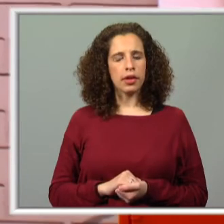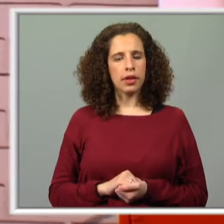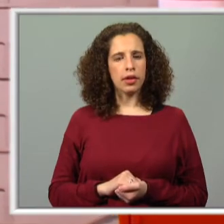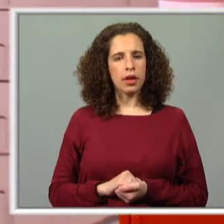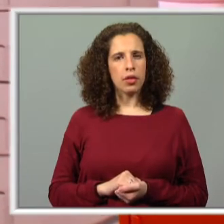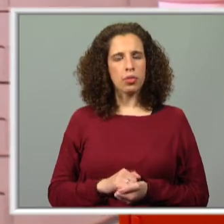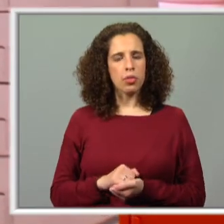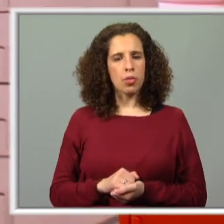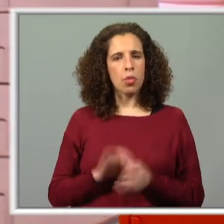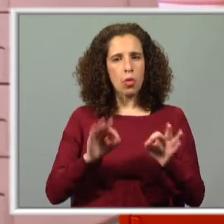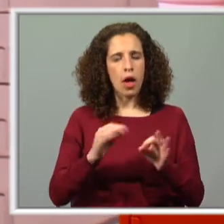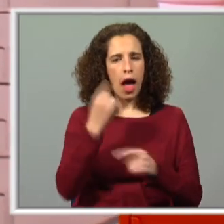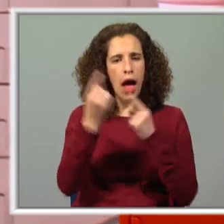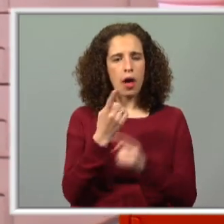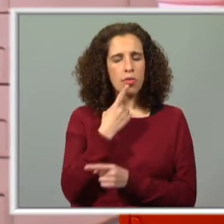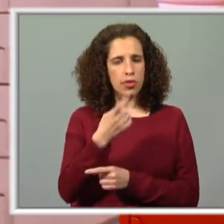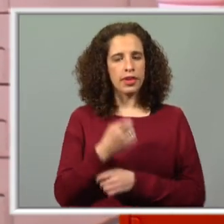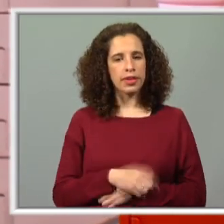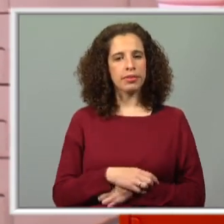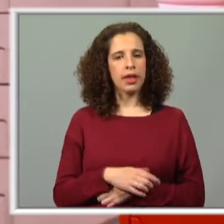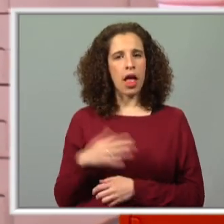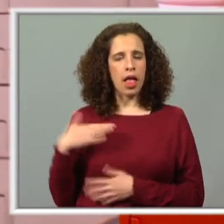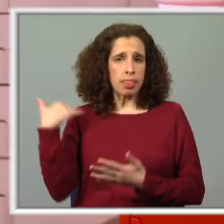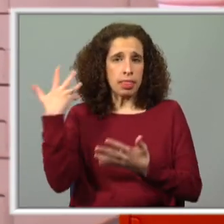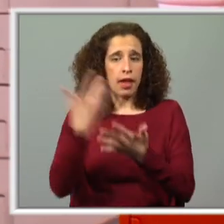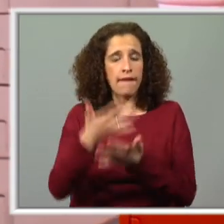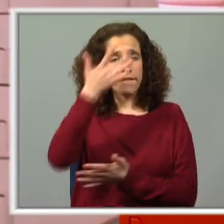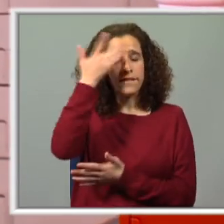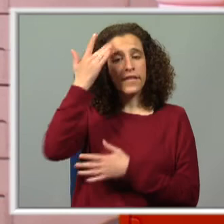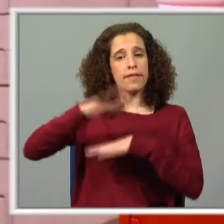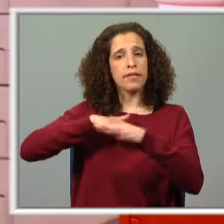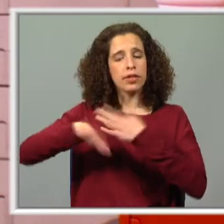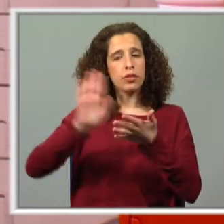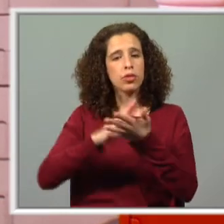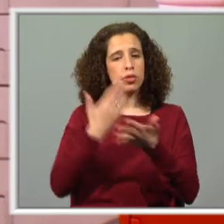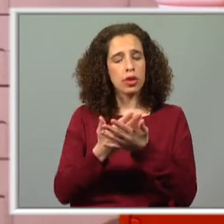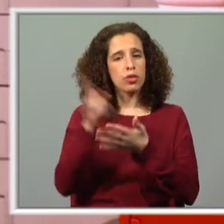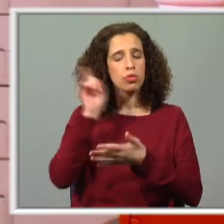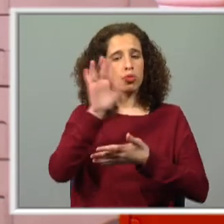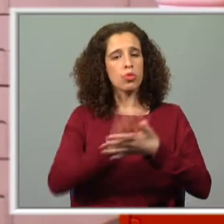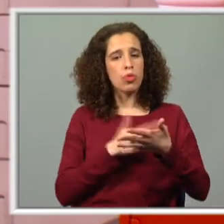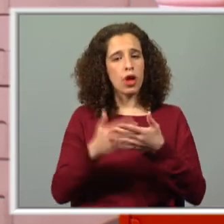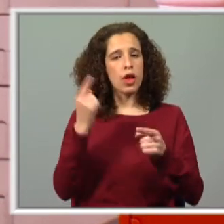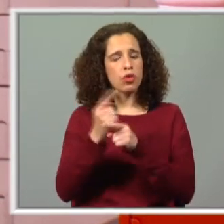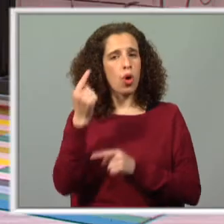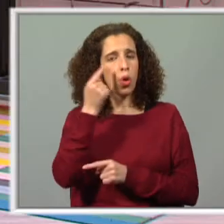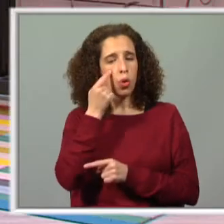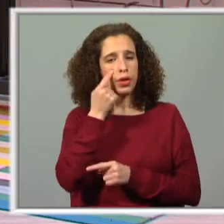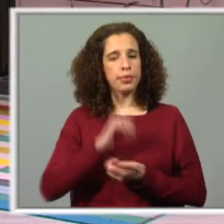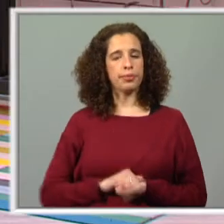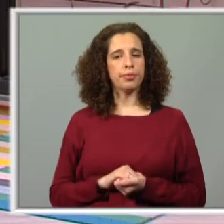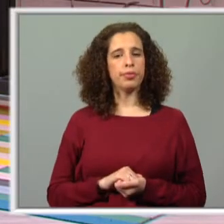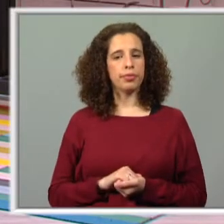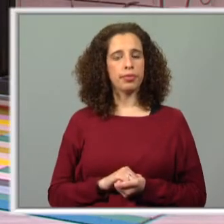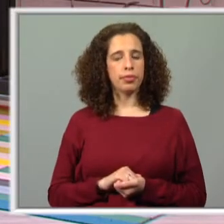Prontos para mais algumas questões? E agora? É fácil fazer esta interpretação do calendário, basta o quê? Conhecê-lo. Muito